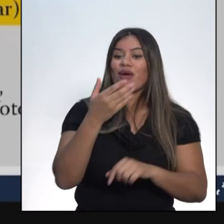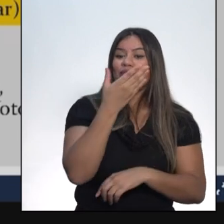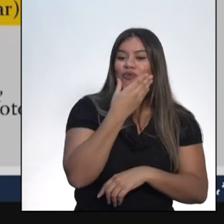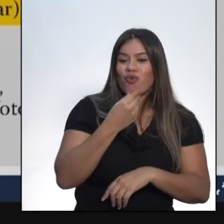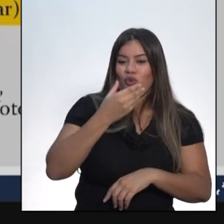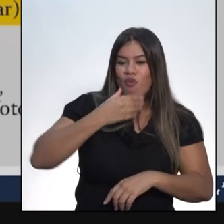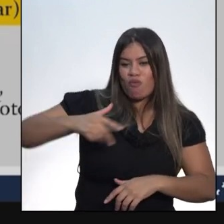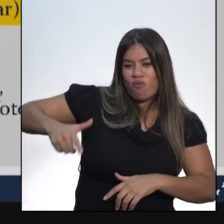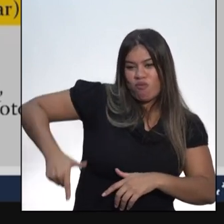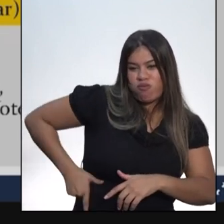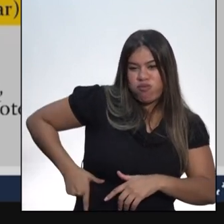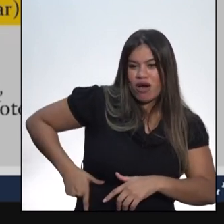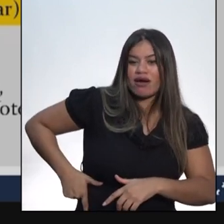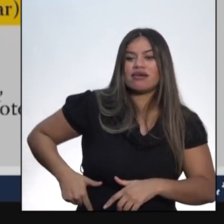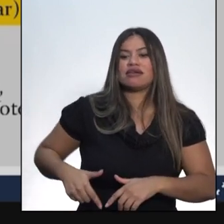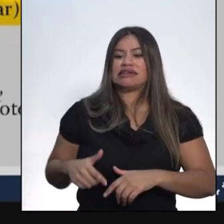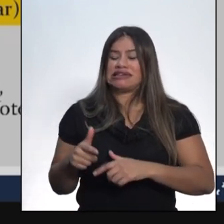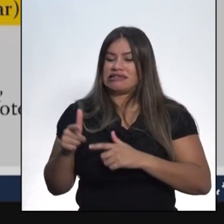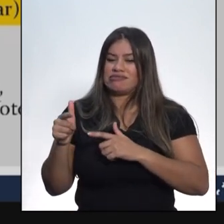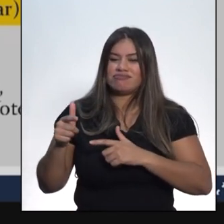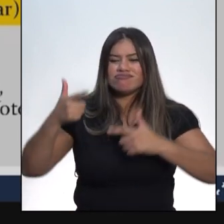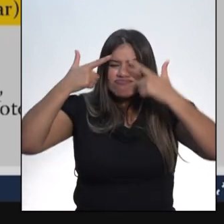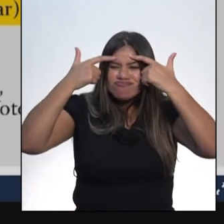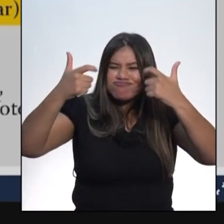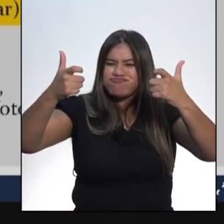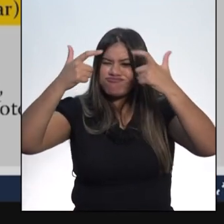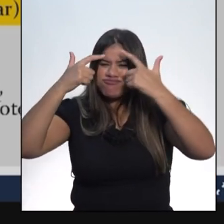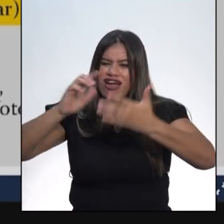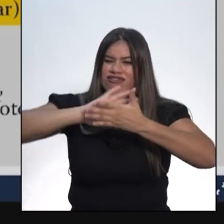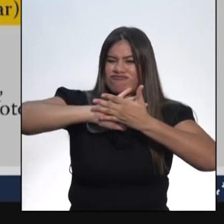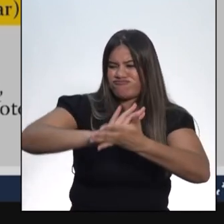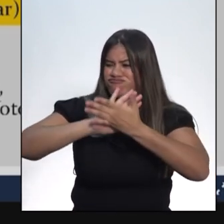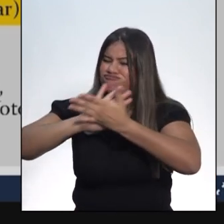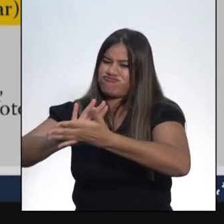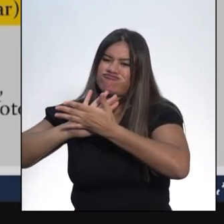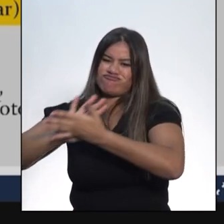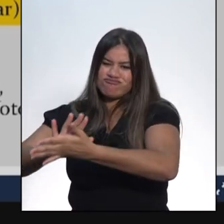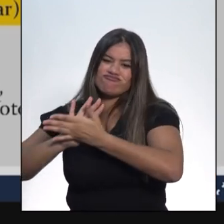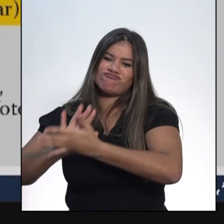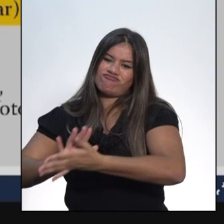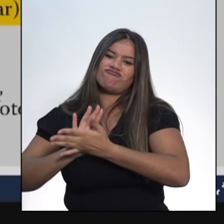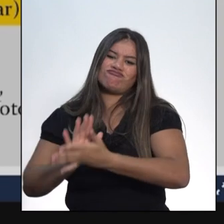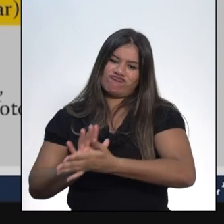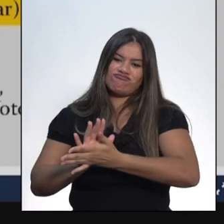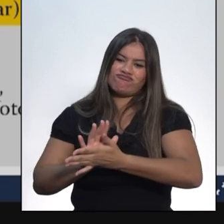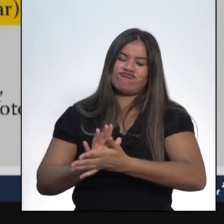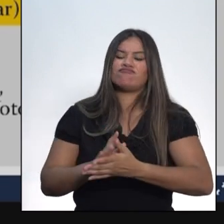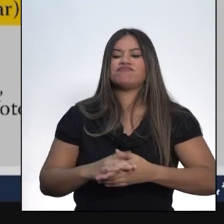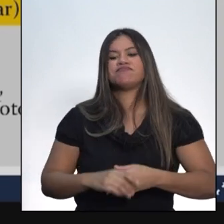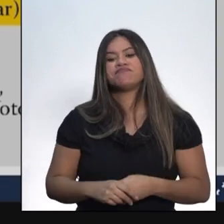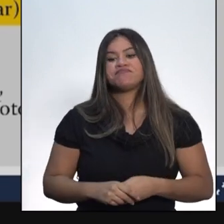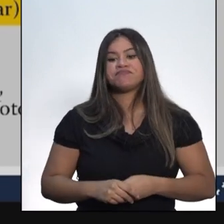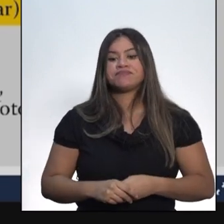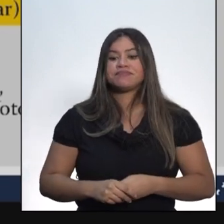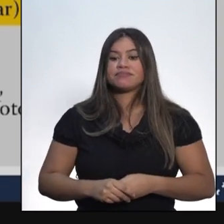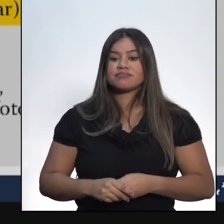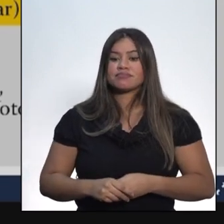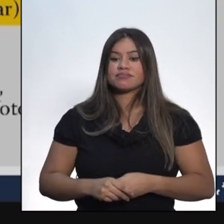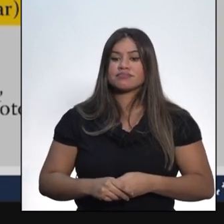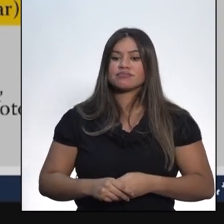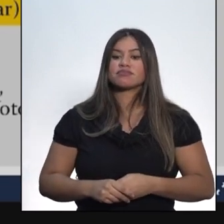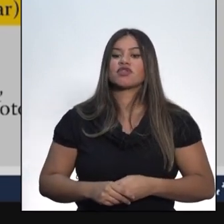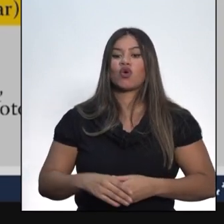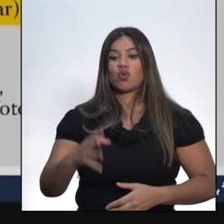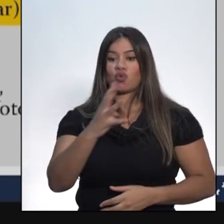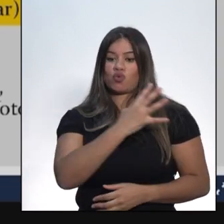armados que praticavam a violência para intimidar e eliminar os opositores políticos do coronel. O